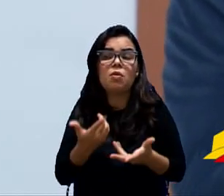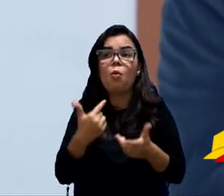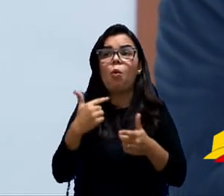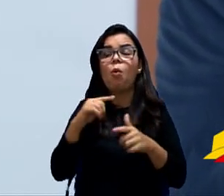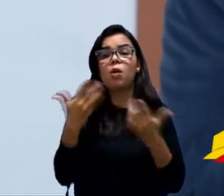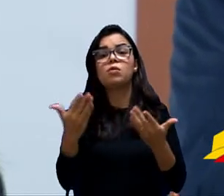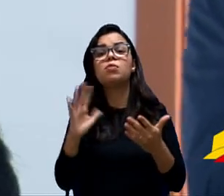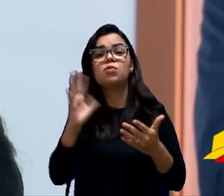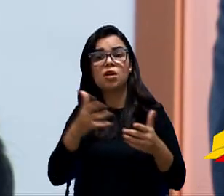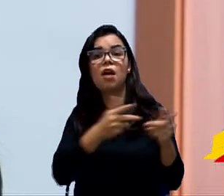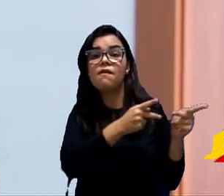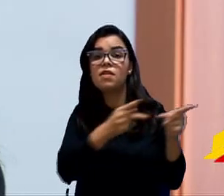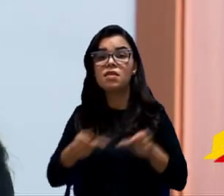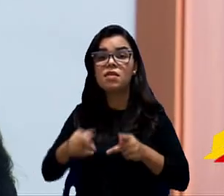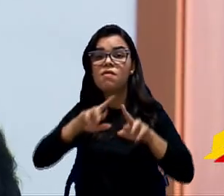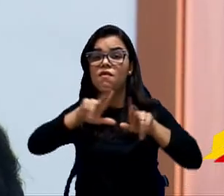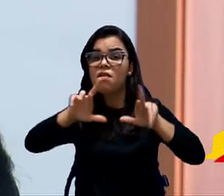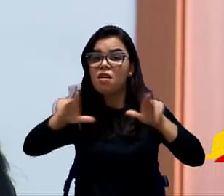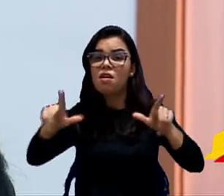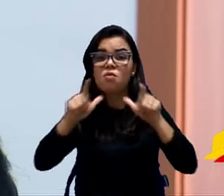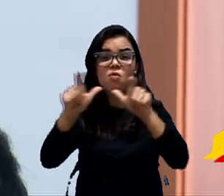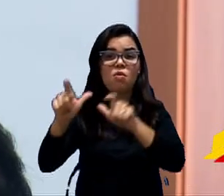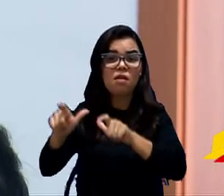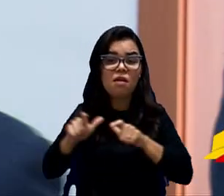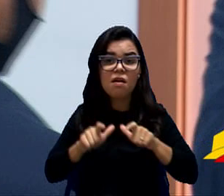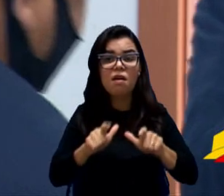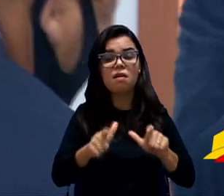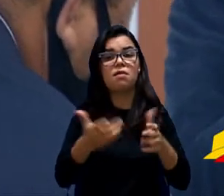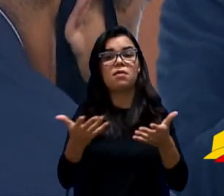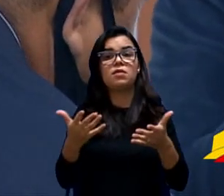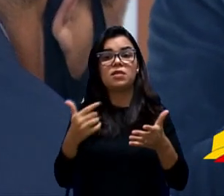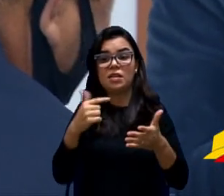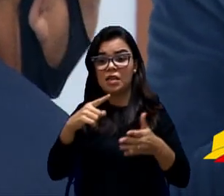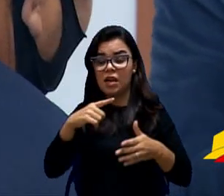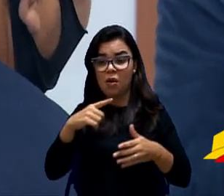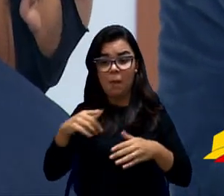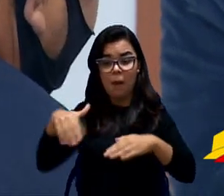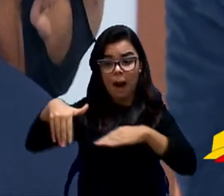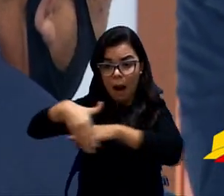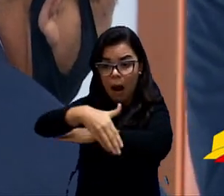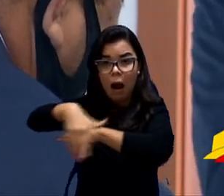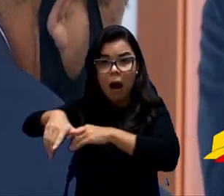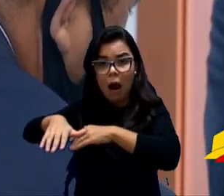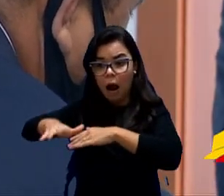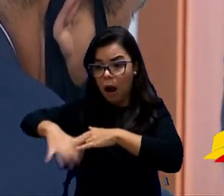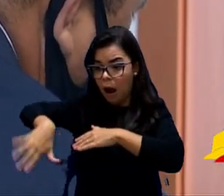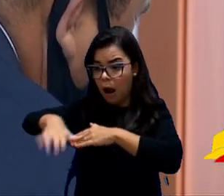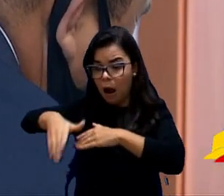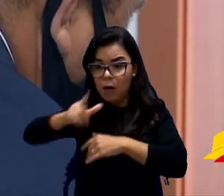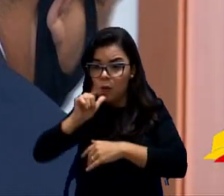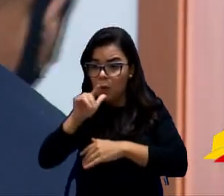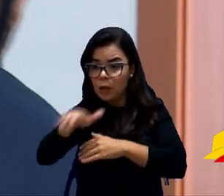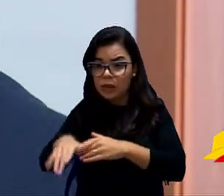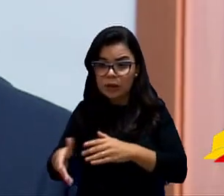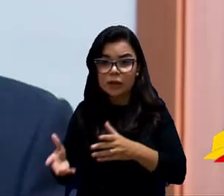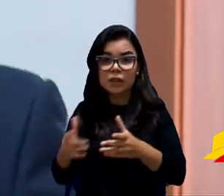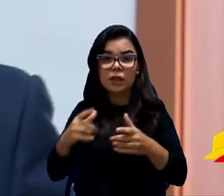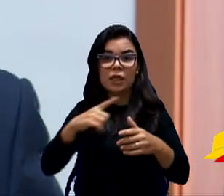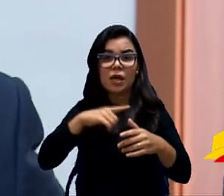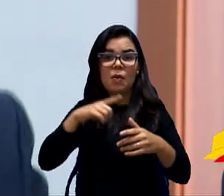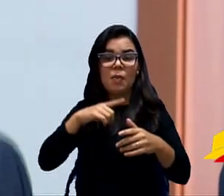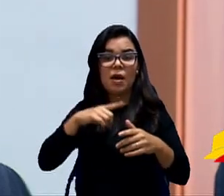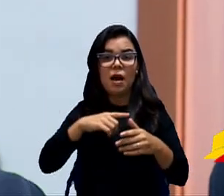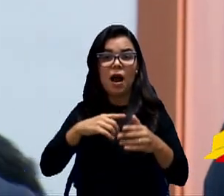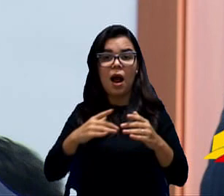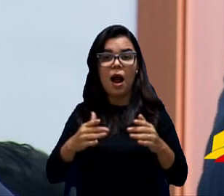próximo, Piazza de Roma, que quando a churrada passa ali no córrego, ali as pessoas têm que levantar tudo dentro de casa, porque elas não